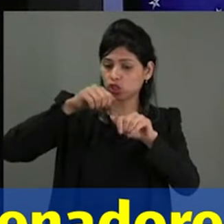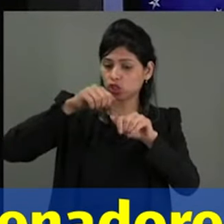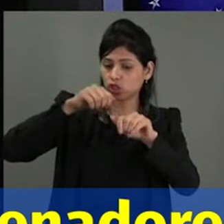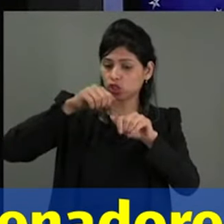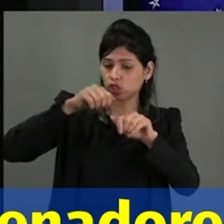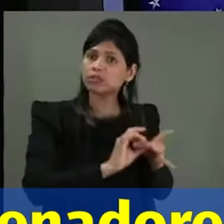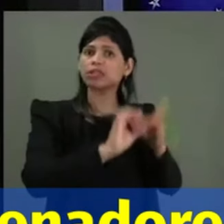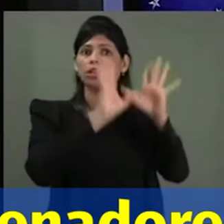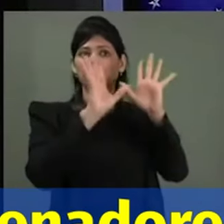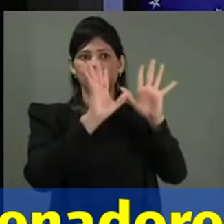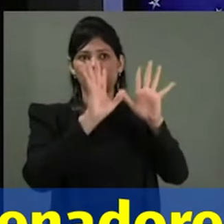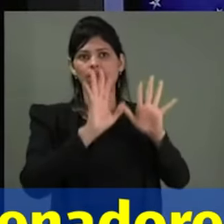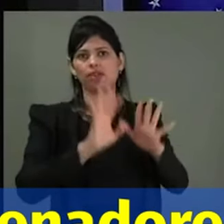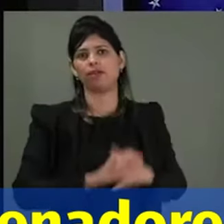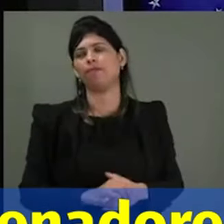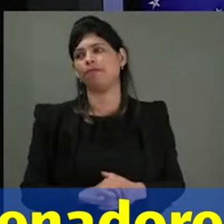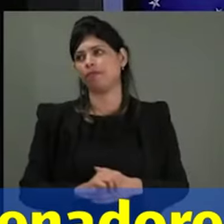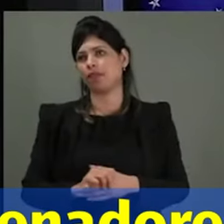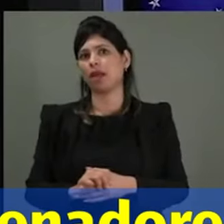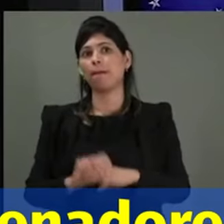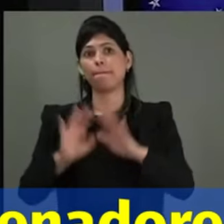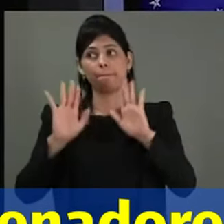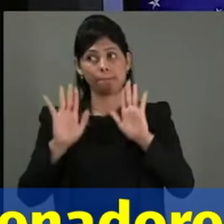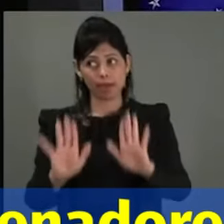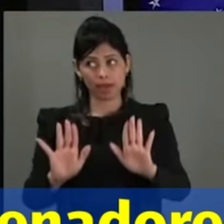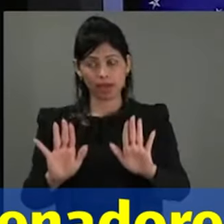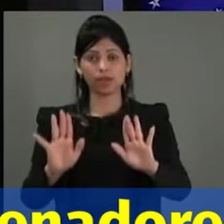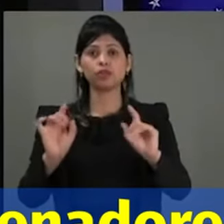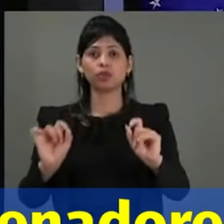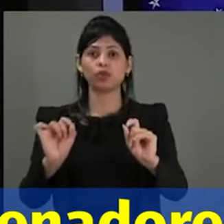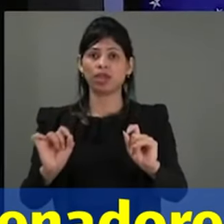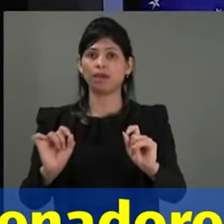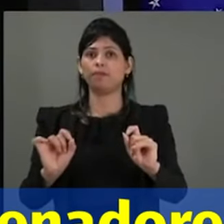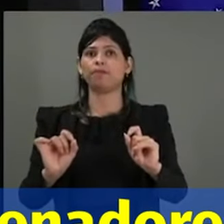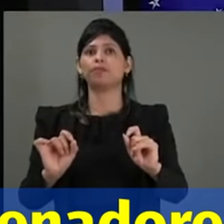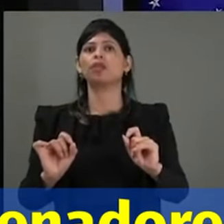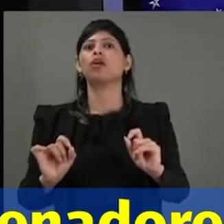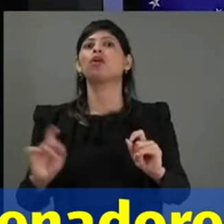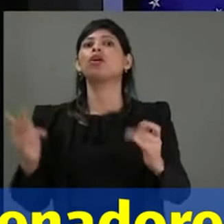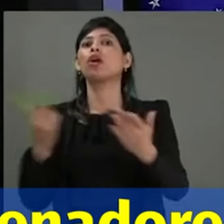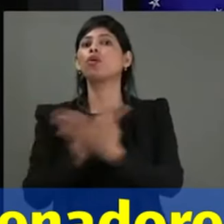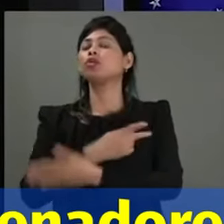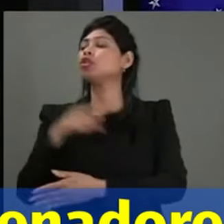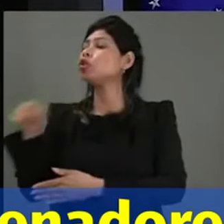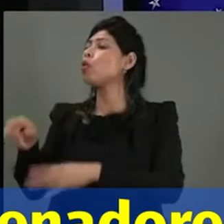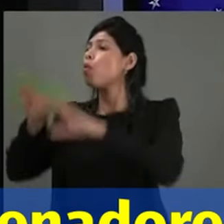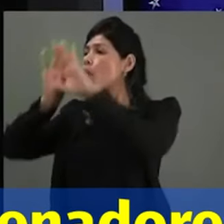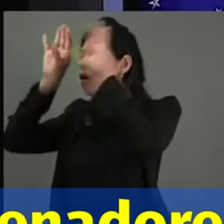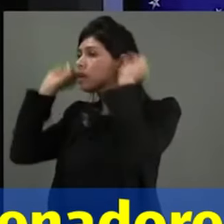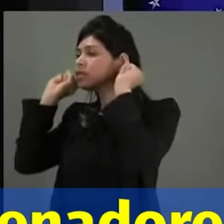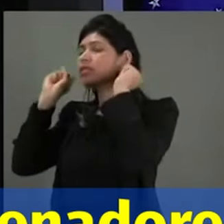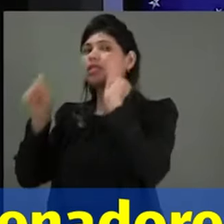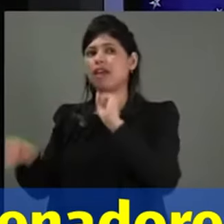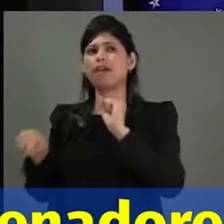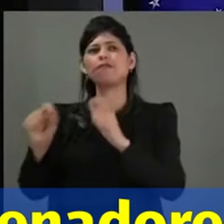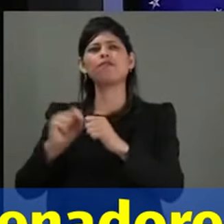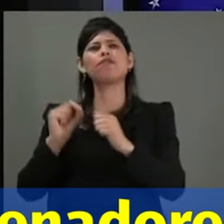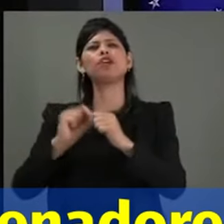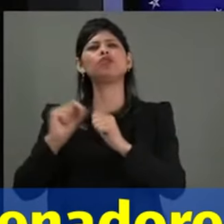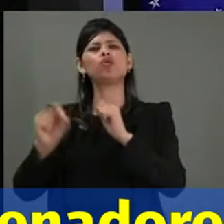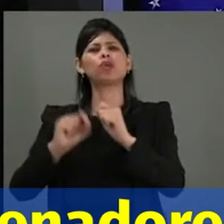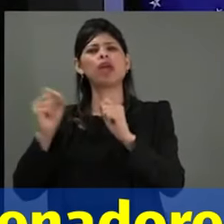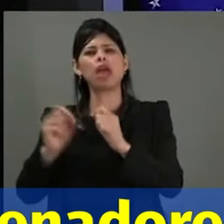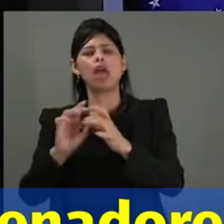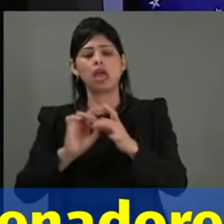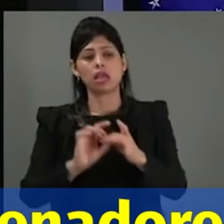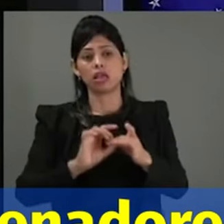processo em liberdade. Não podemos esquecer que o próprio STF concedeu habeas